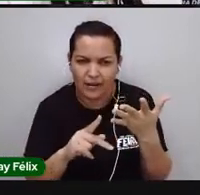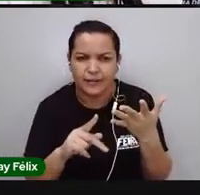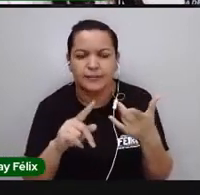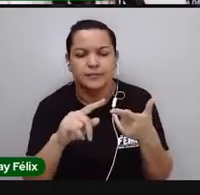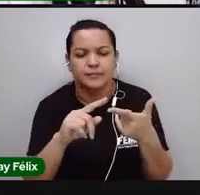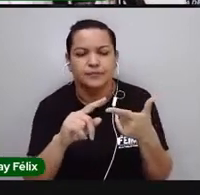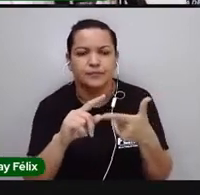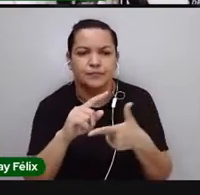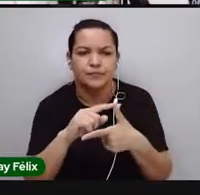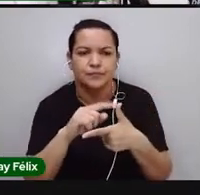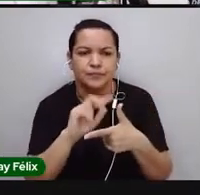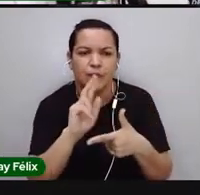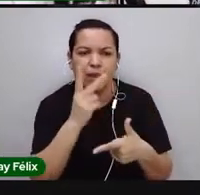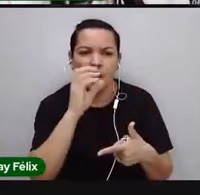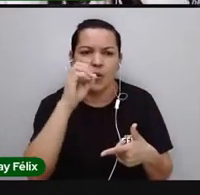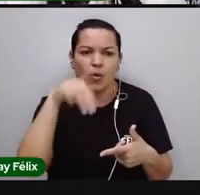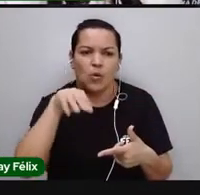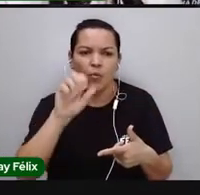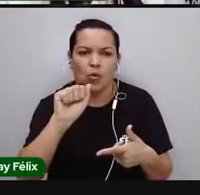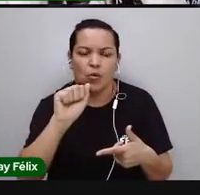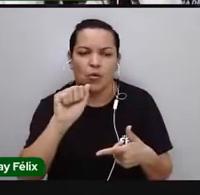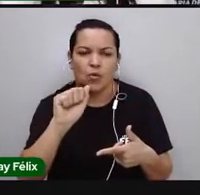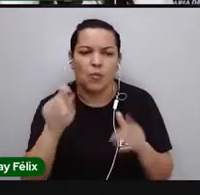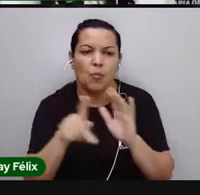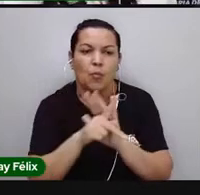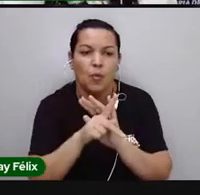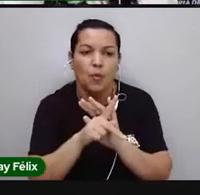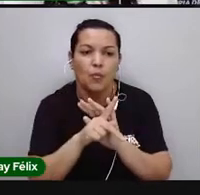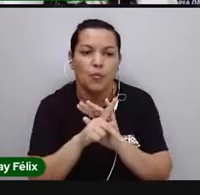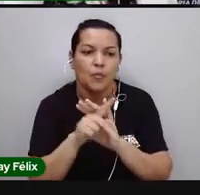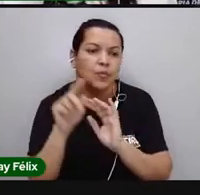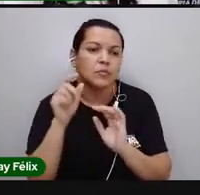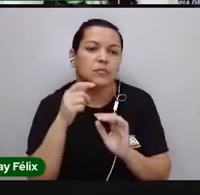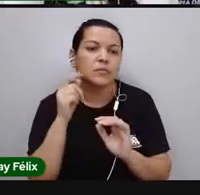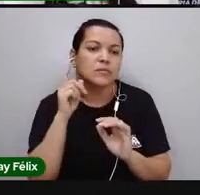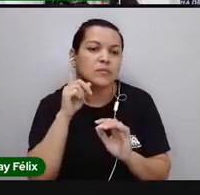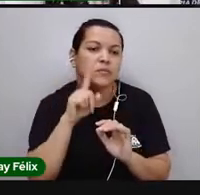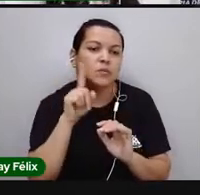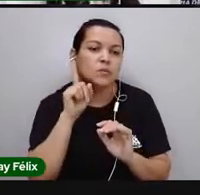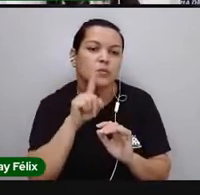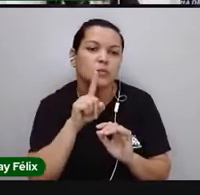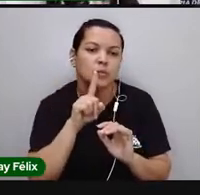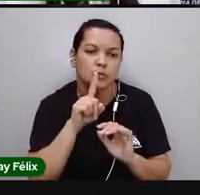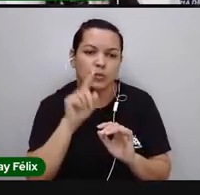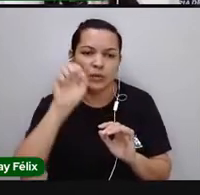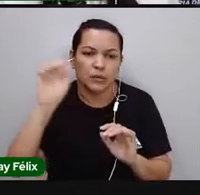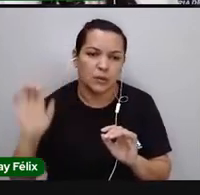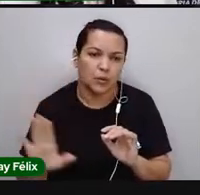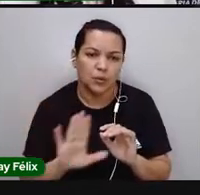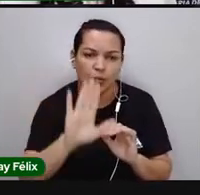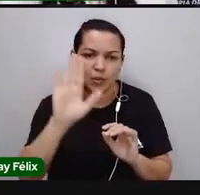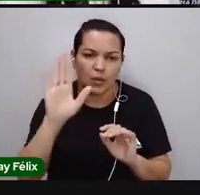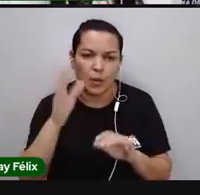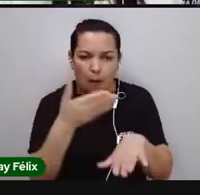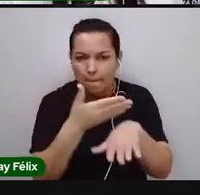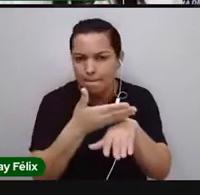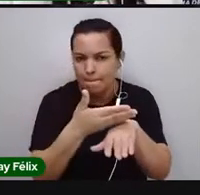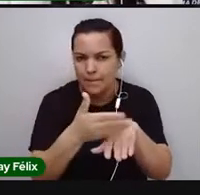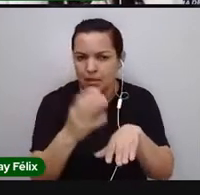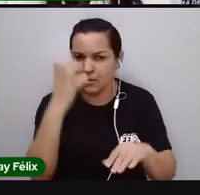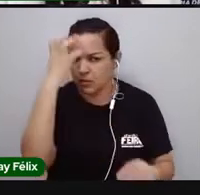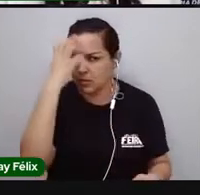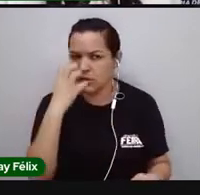sapiens europeus, que é as características desse Homo sapiens, branco, sério e forte.